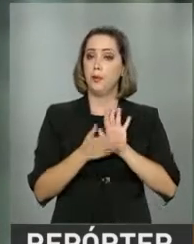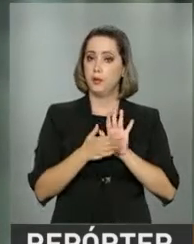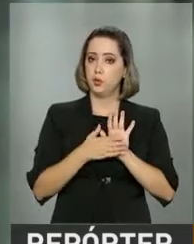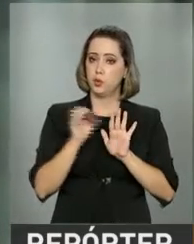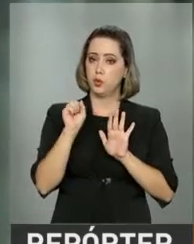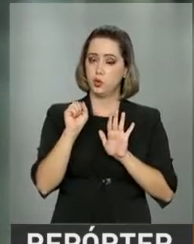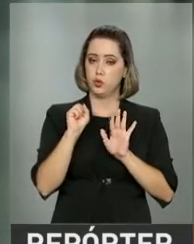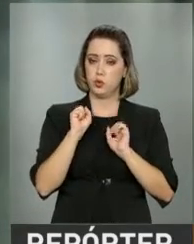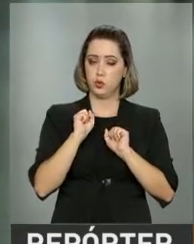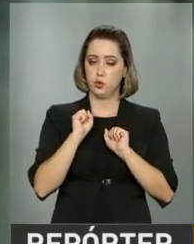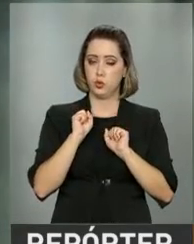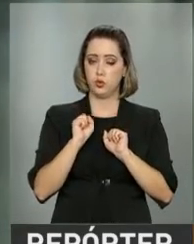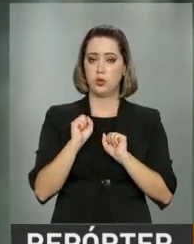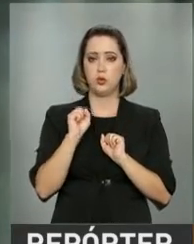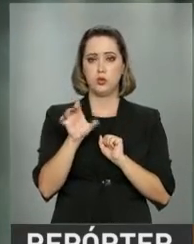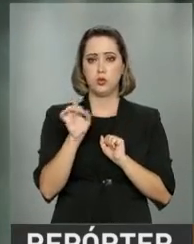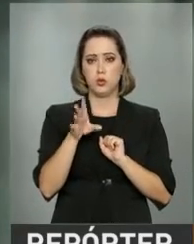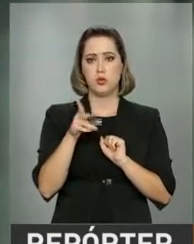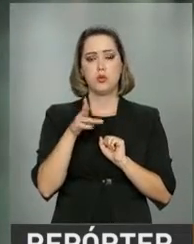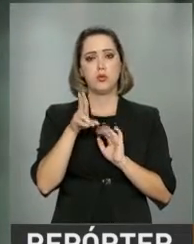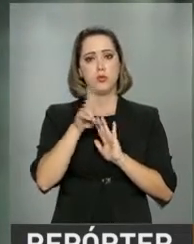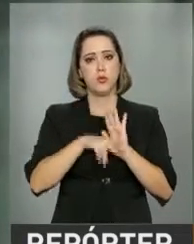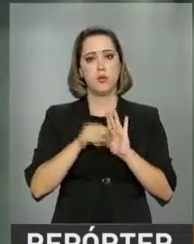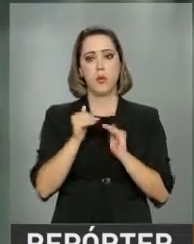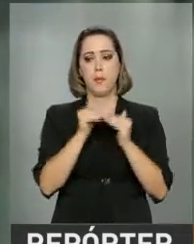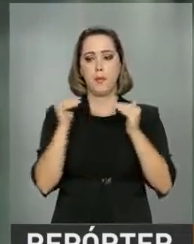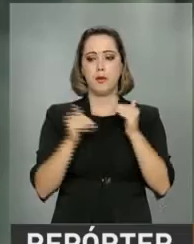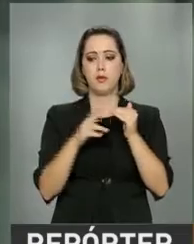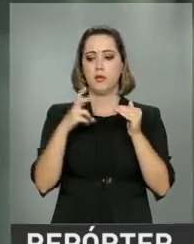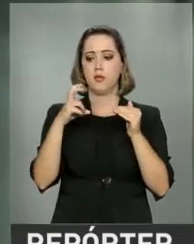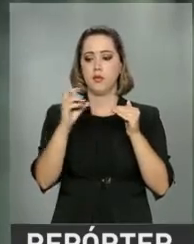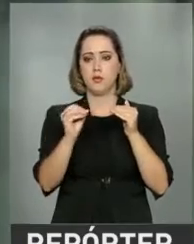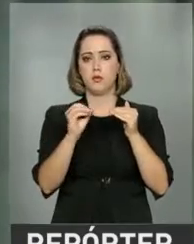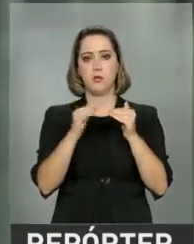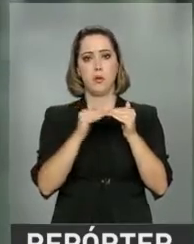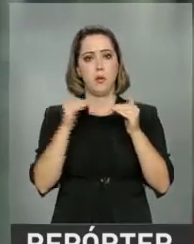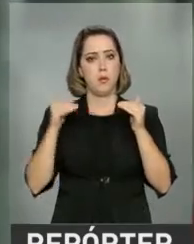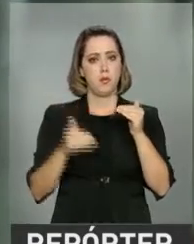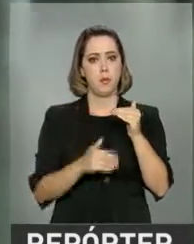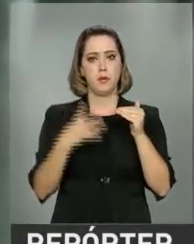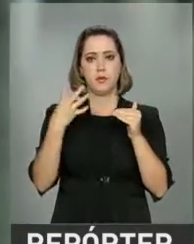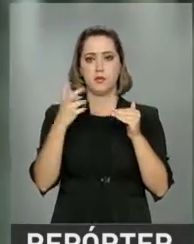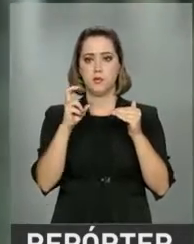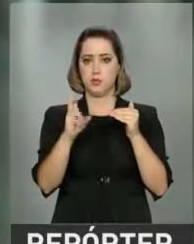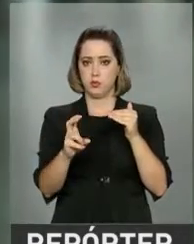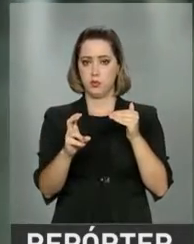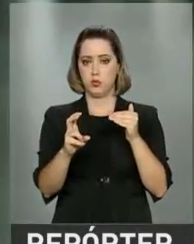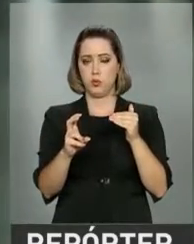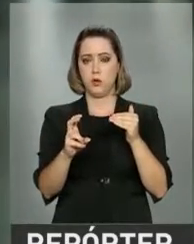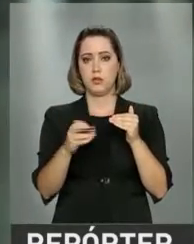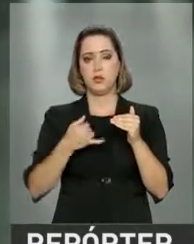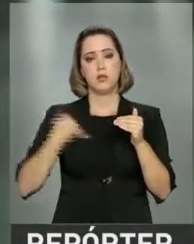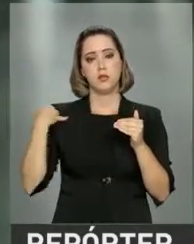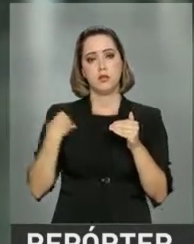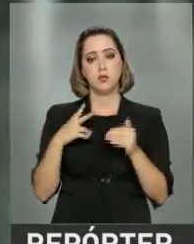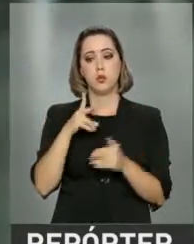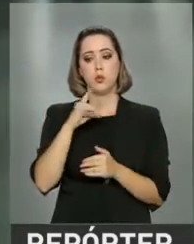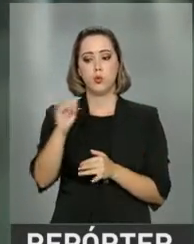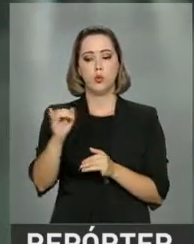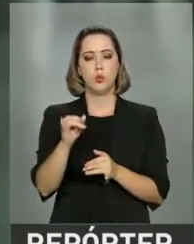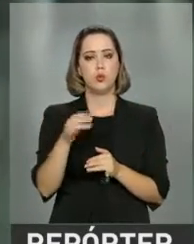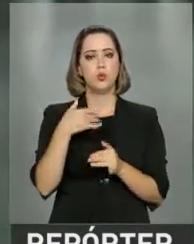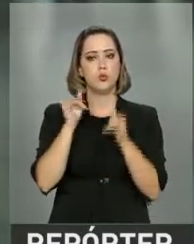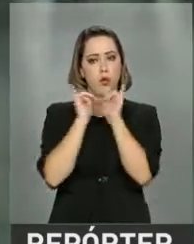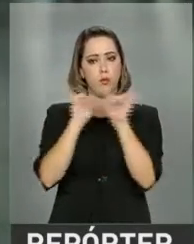para homens com menos de 50 anos e para mulheres com menos de 45, na data em que for promulgada a proposta de